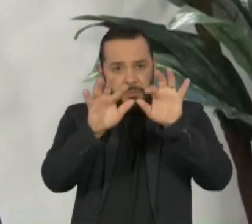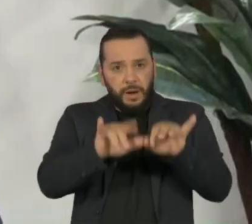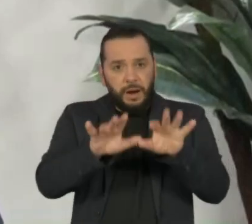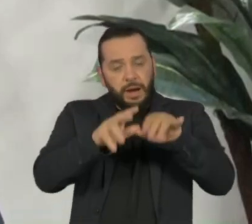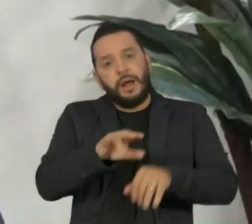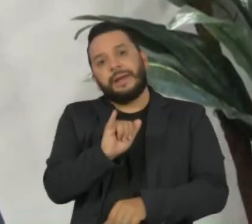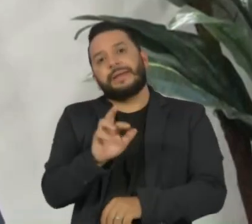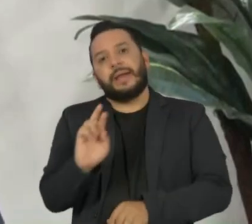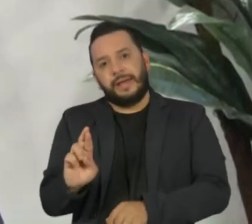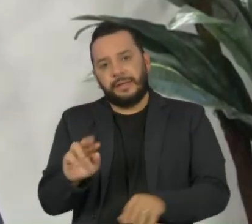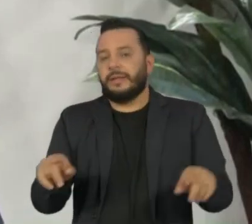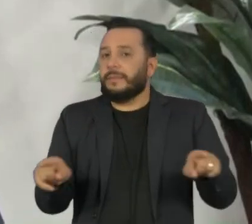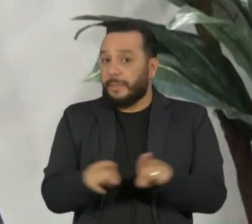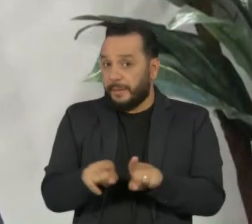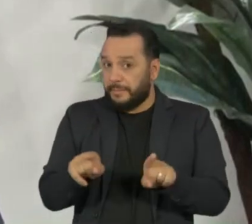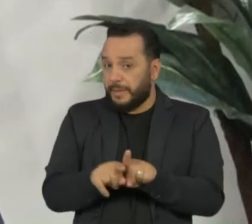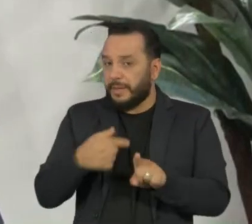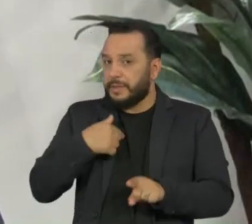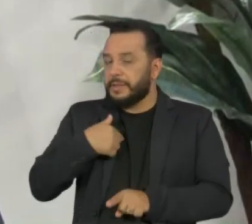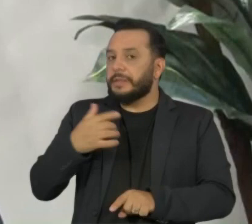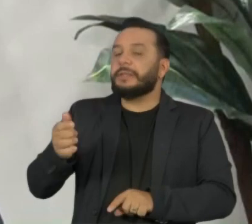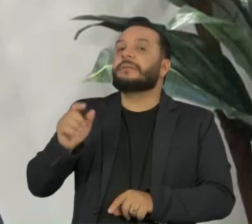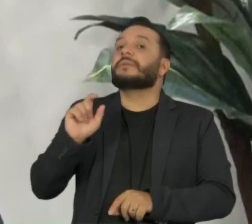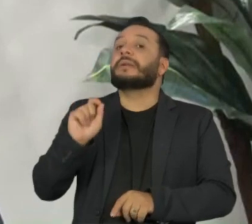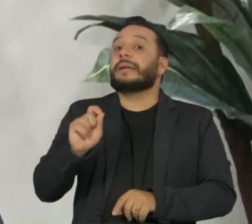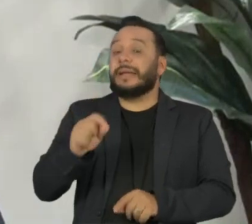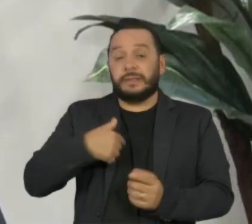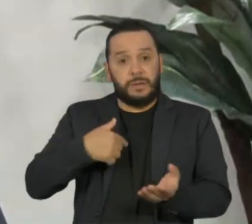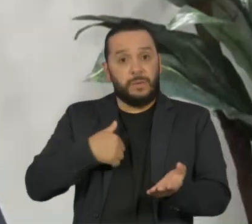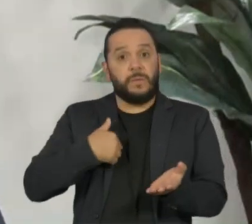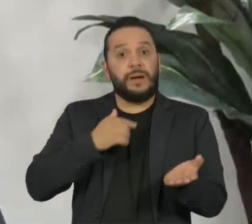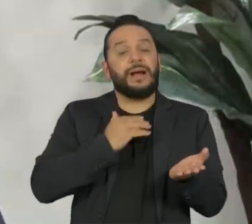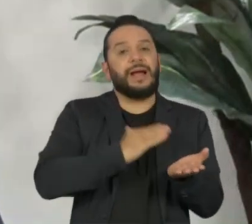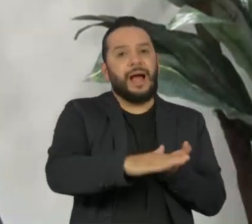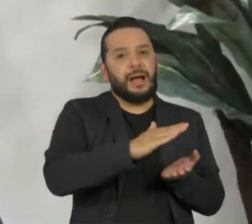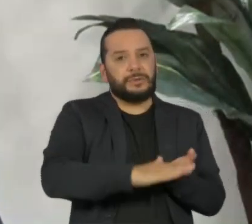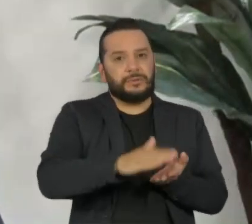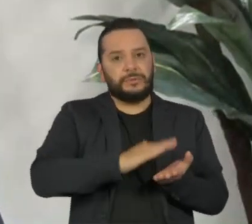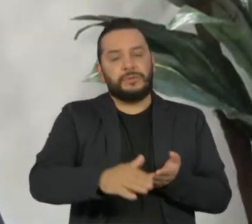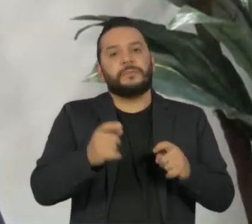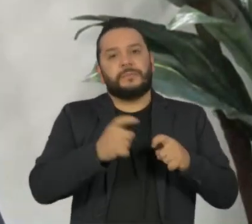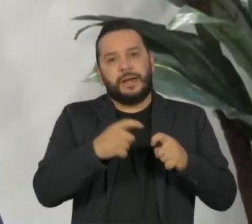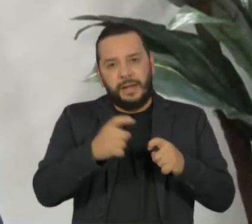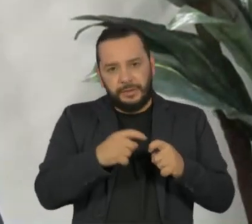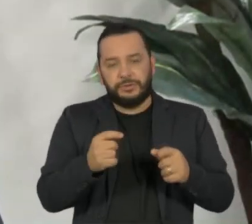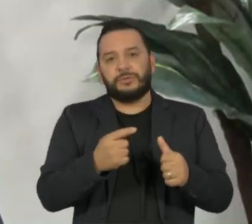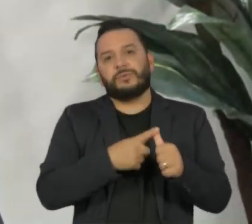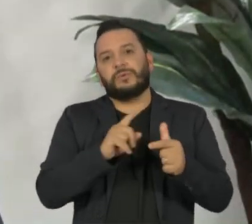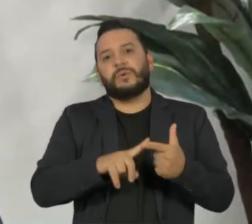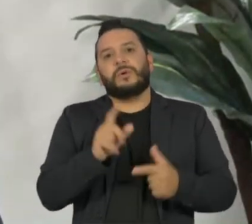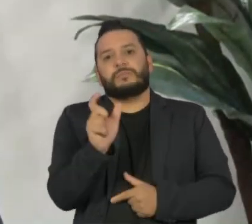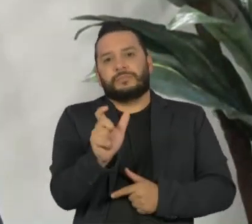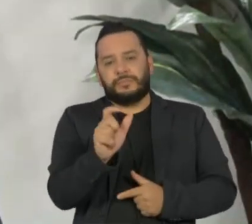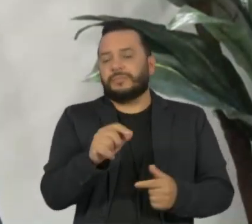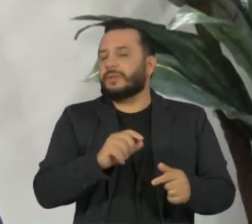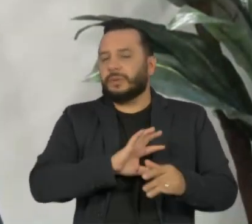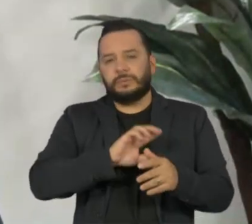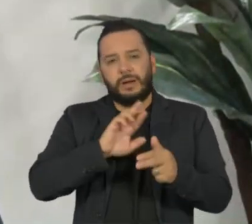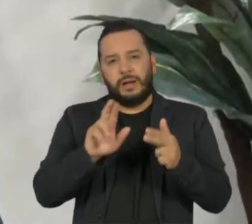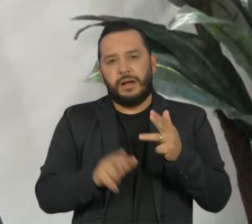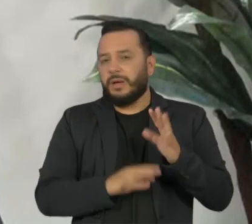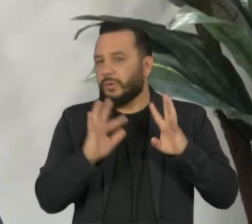E, além disso, eu não posso esquecer se eu tiver algum gasto médico, seja clínica, o próprio médico para também